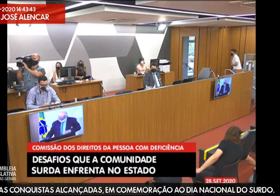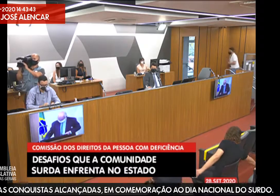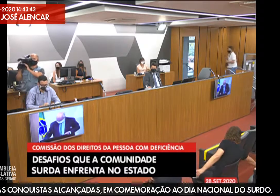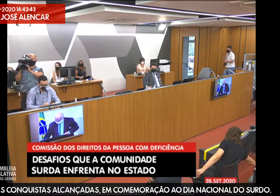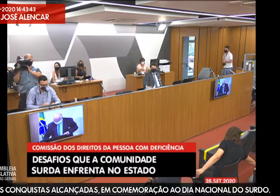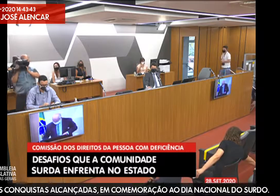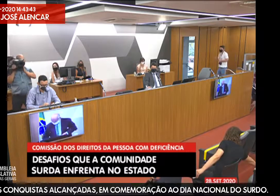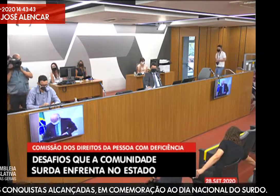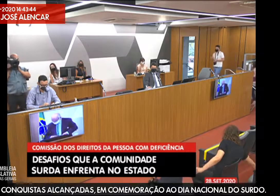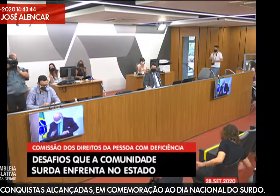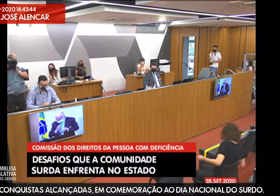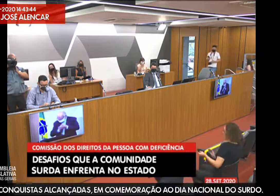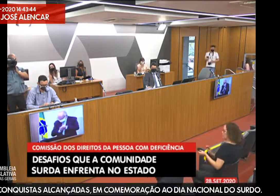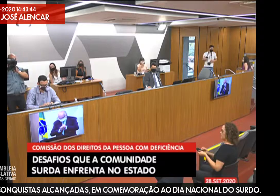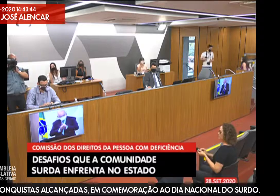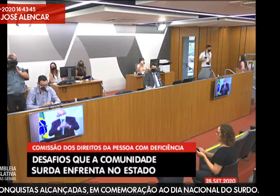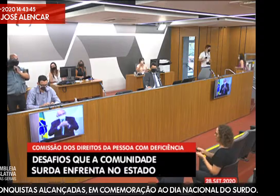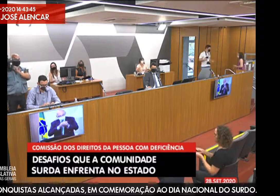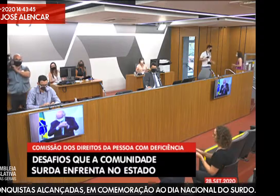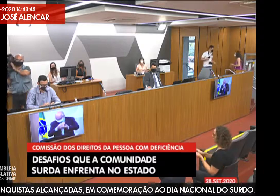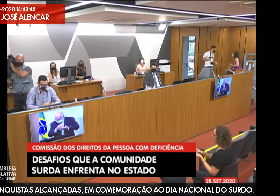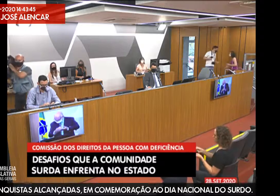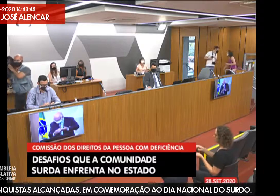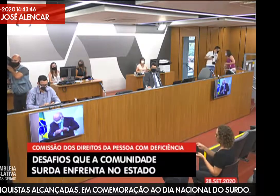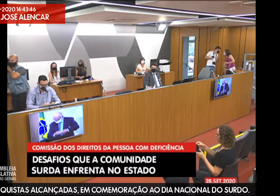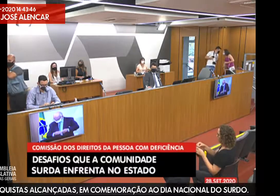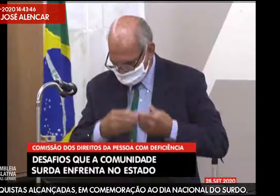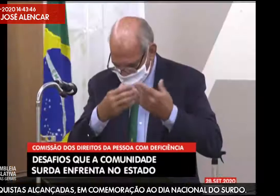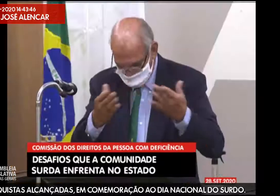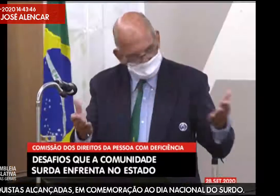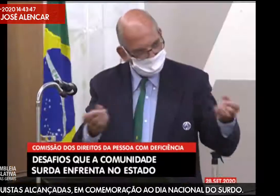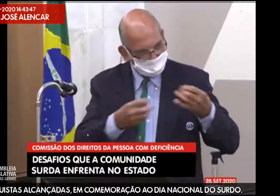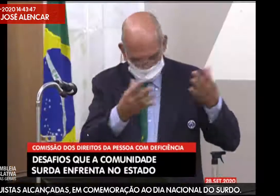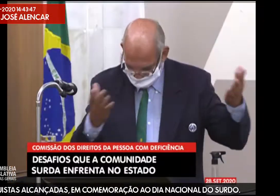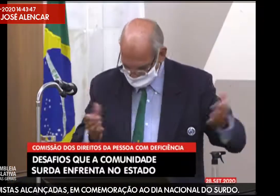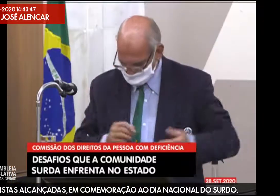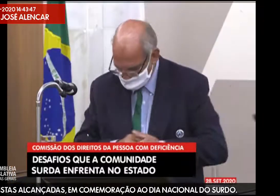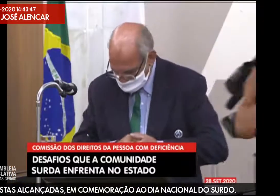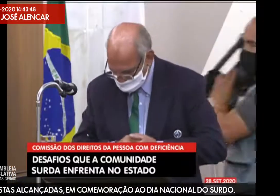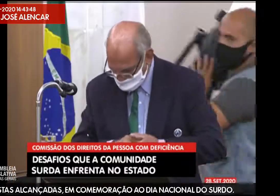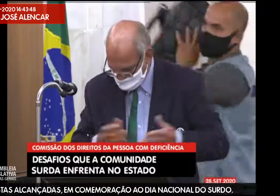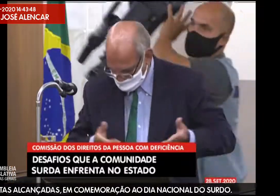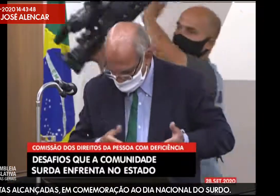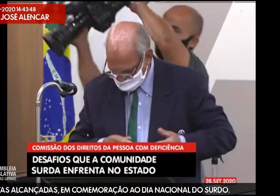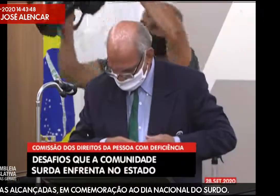Eu gostaria de começar parabenizando a todos.